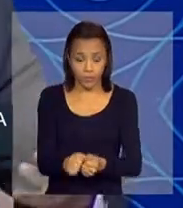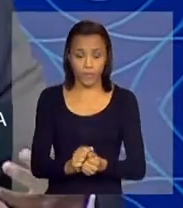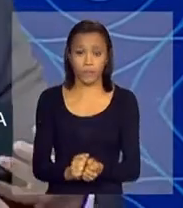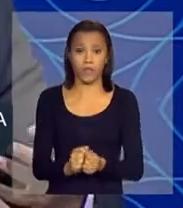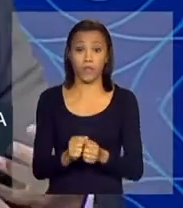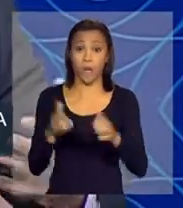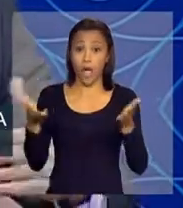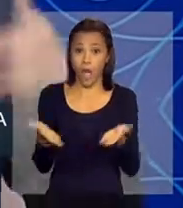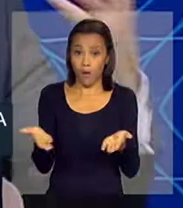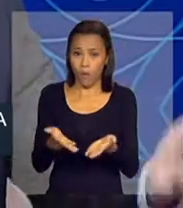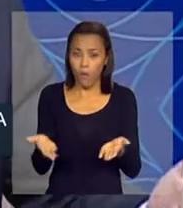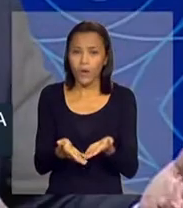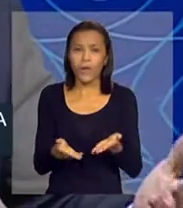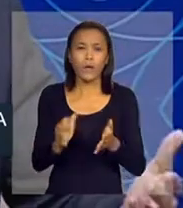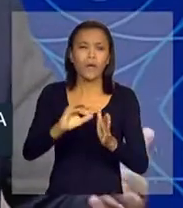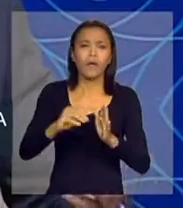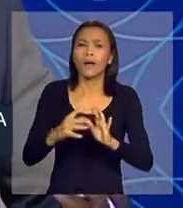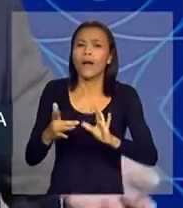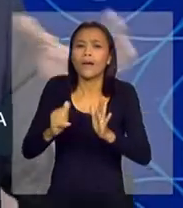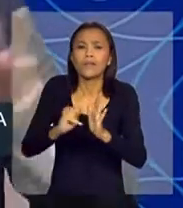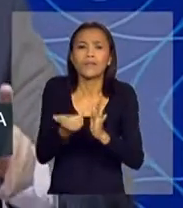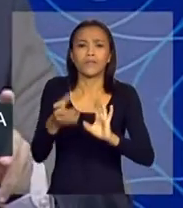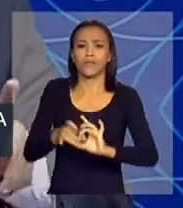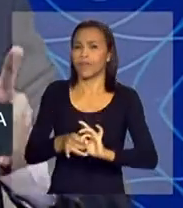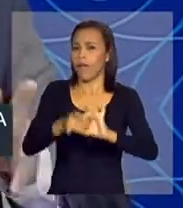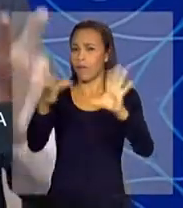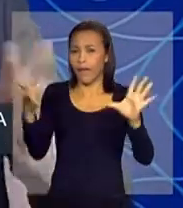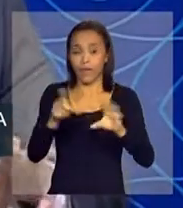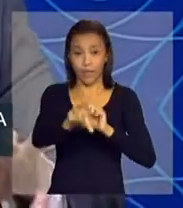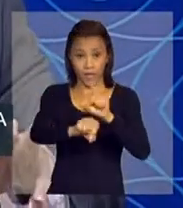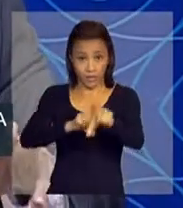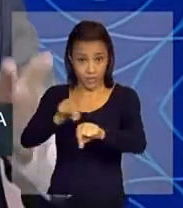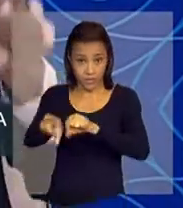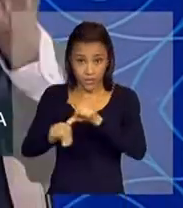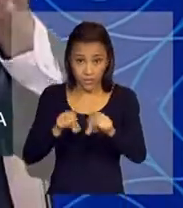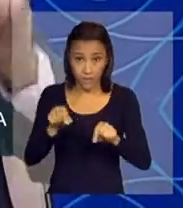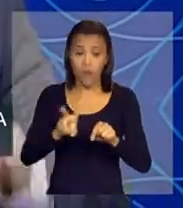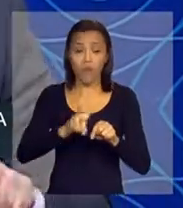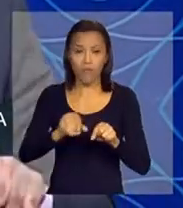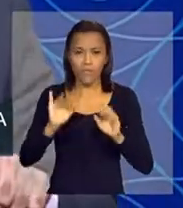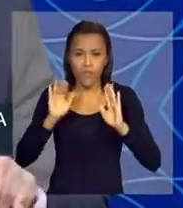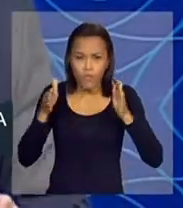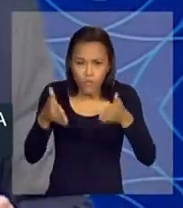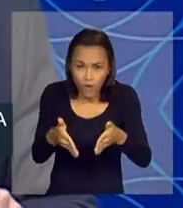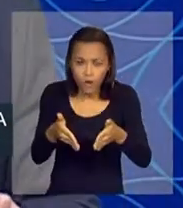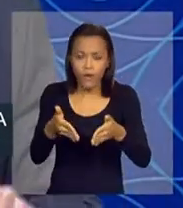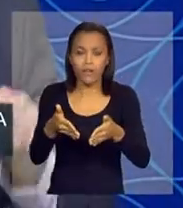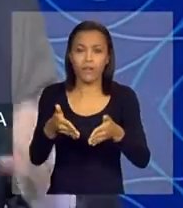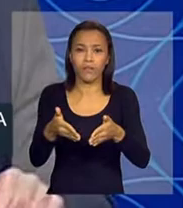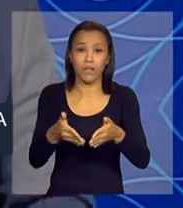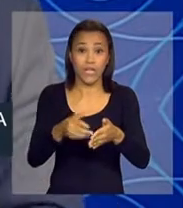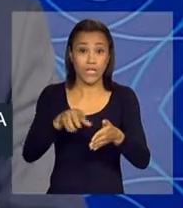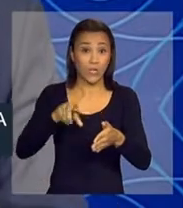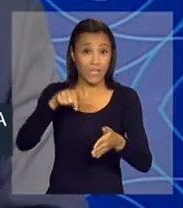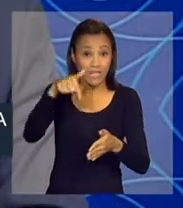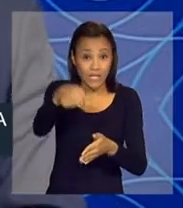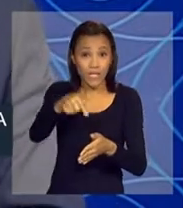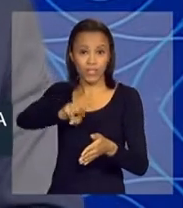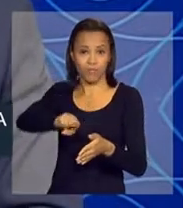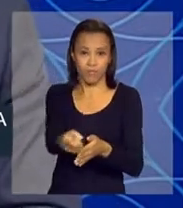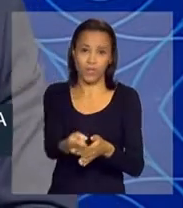nesse primeiro momento, o cadastro é aberto a todos, a seleção será focada para extrairmos, selecionarmos os 7 mil